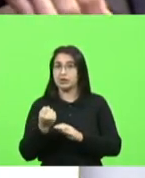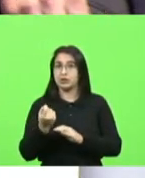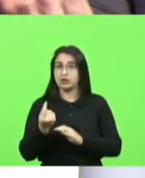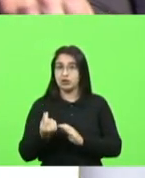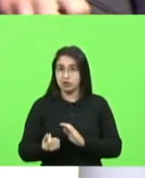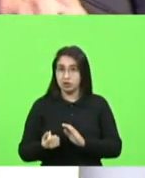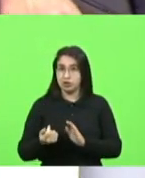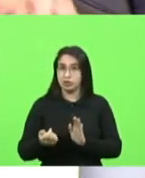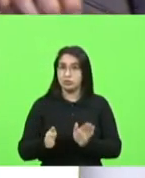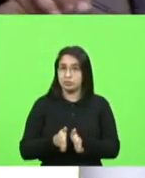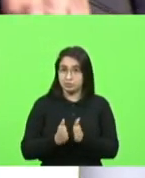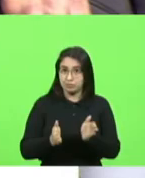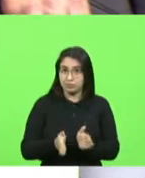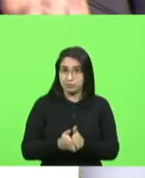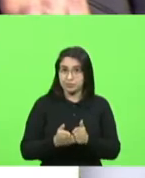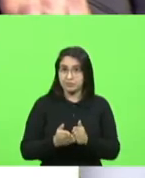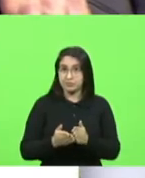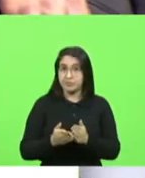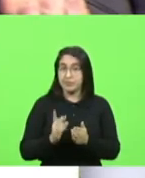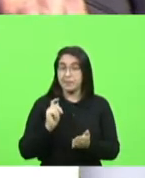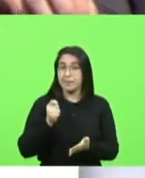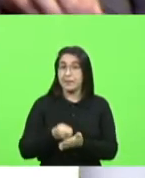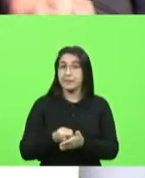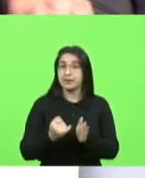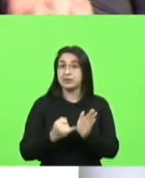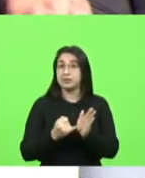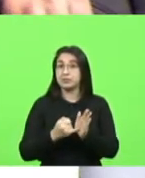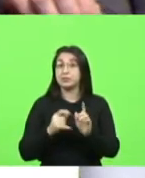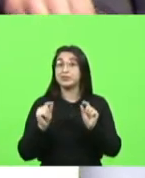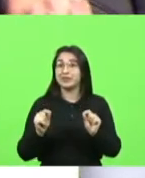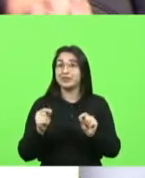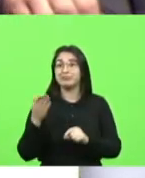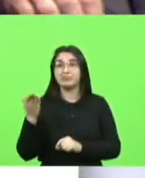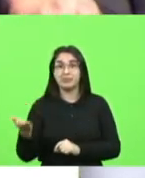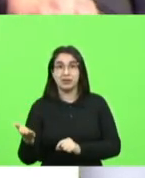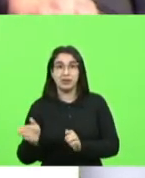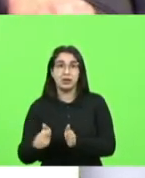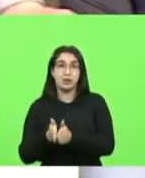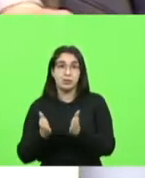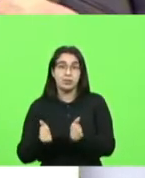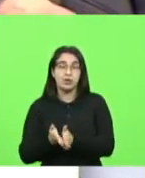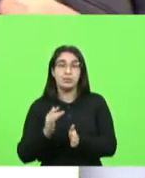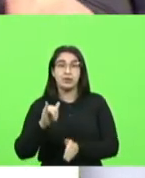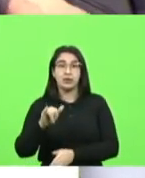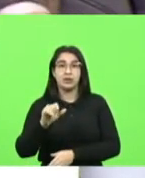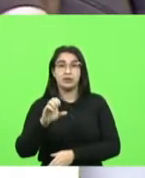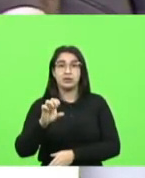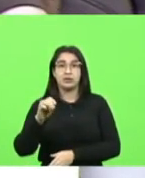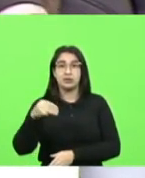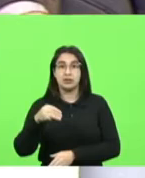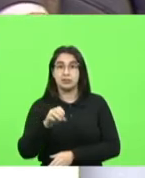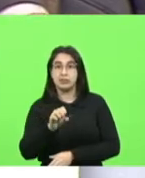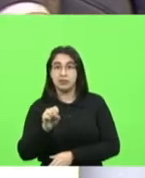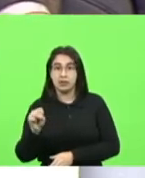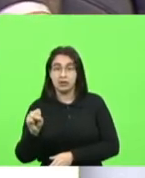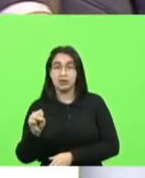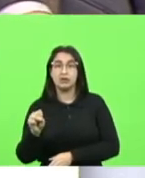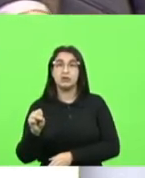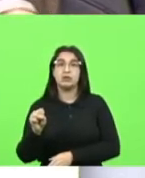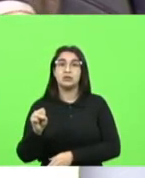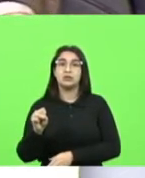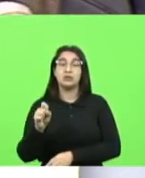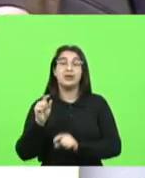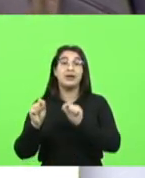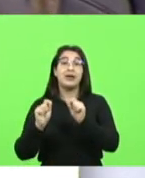imposto em Santa Catarina é o pobre é ICMS ICMS está sobre consumo quem são os maiores